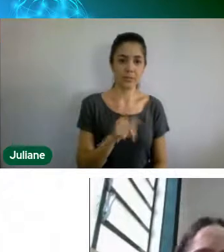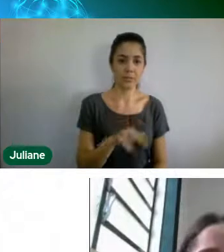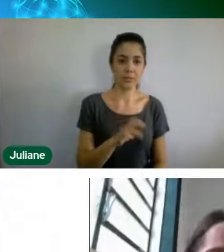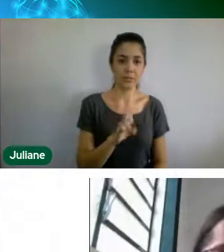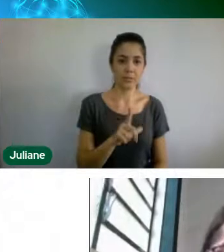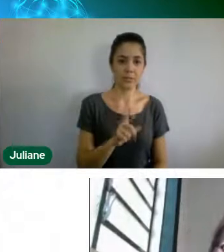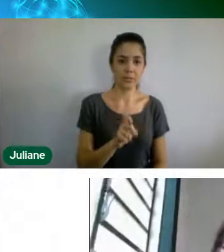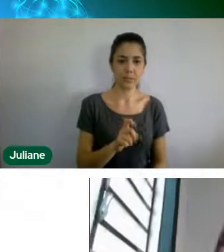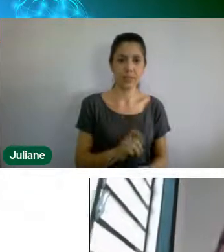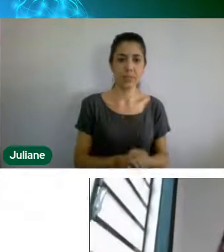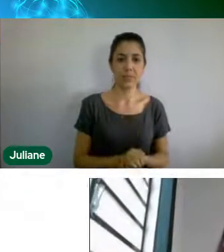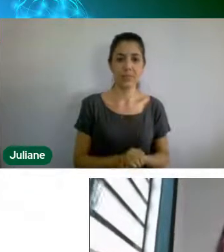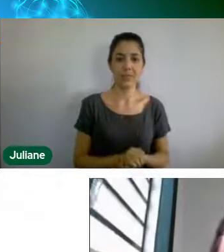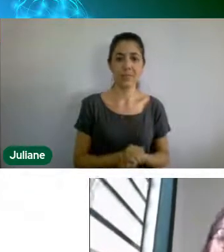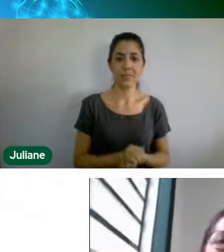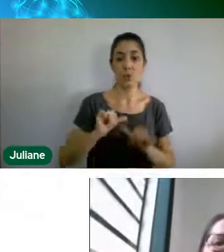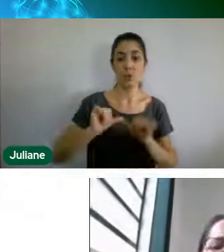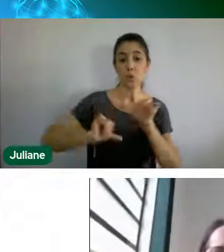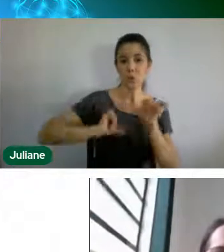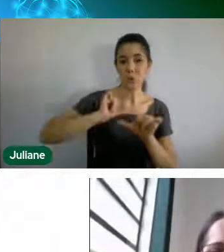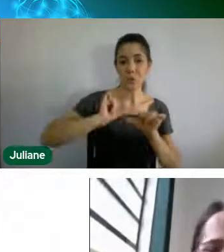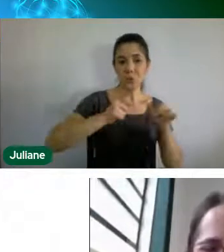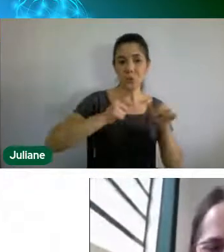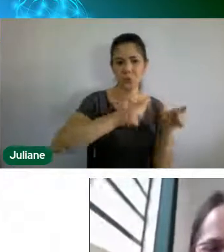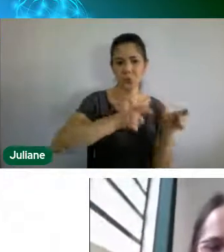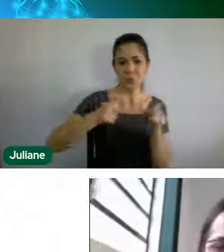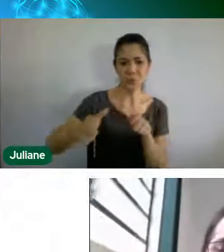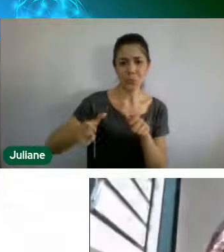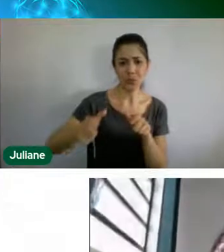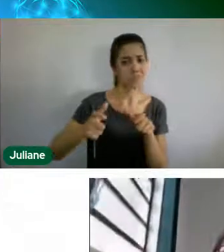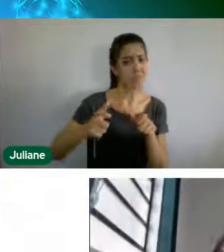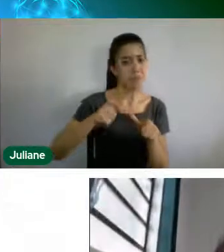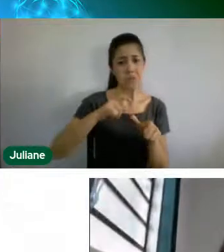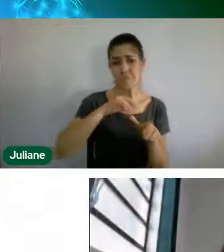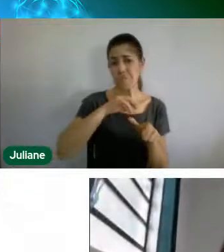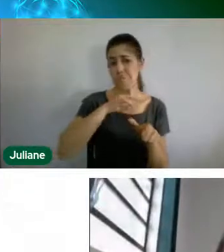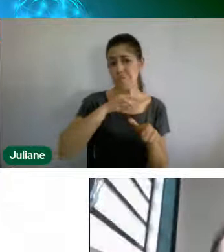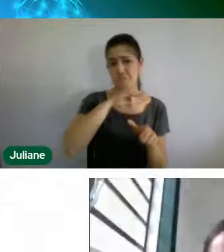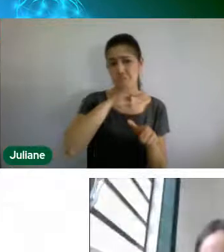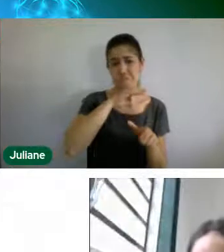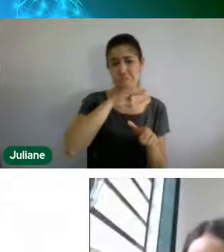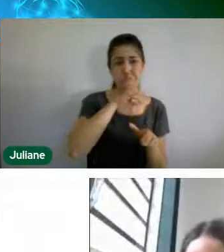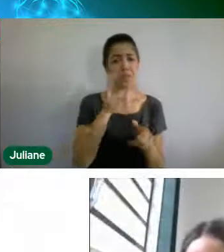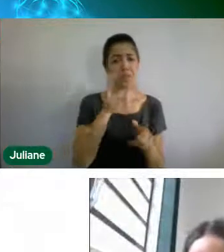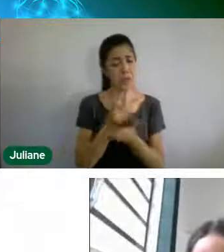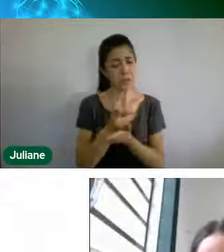Mudei de lugar, mas achei que eu tinha adiantado muito. Desculpe, gente,